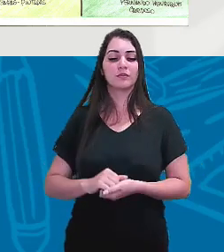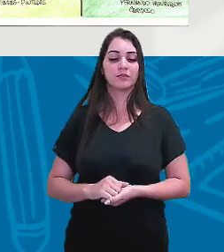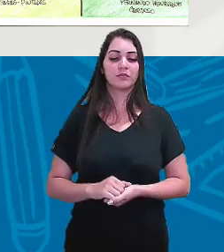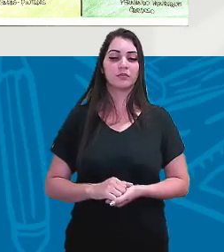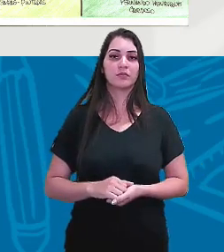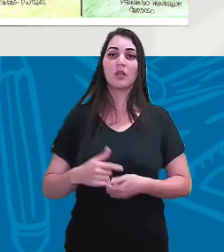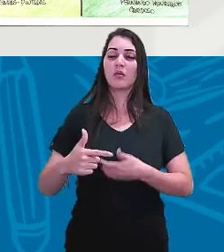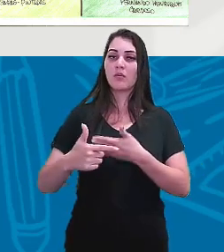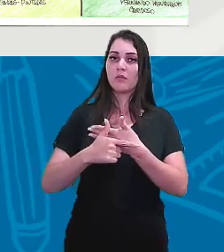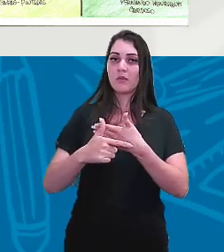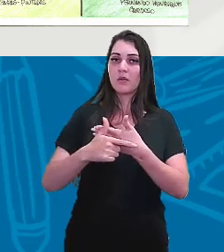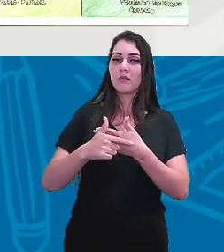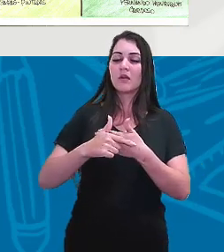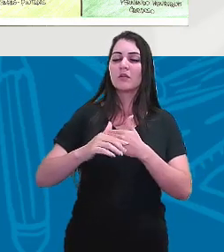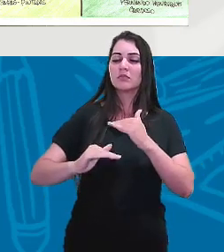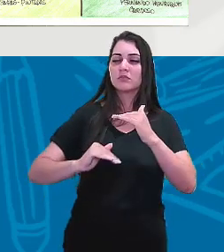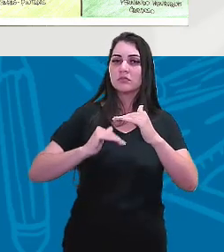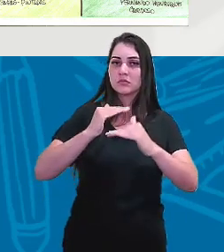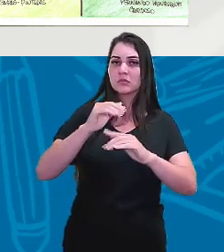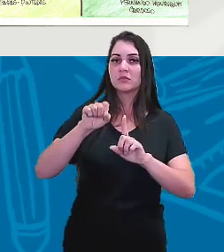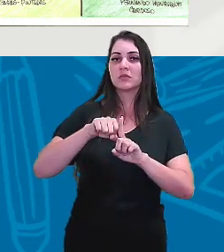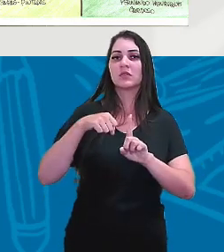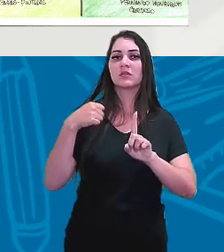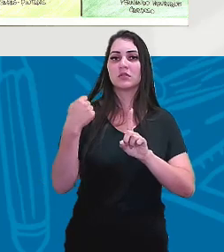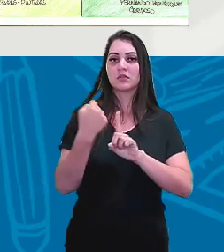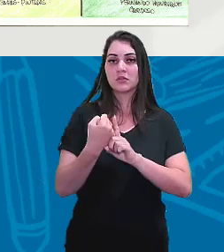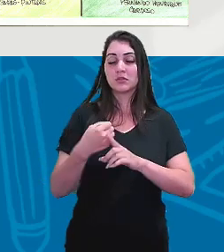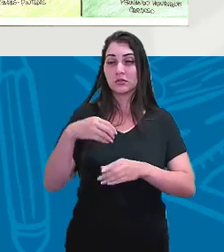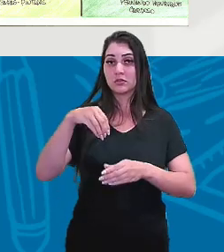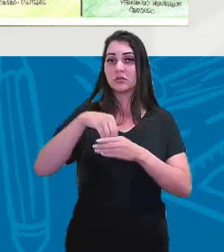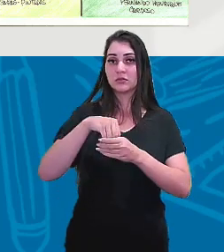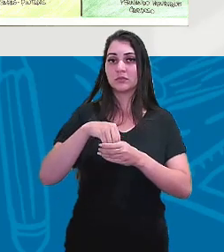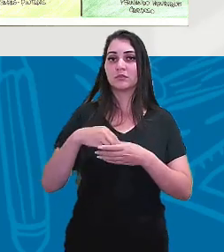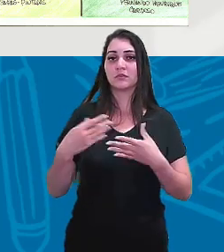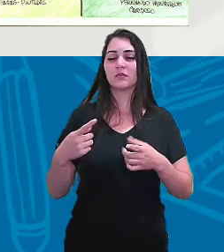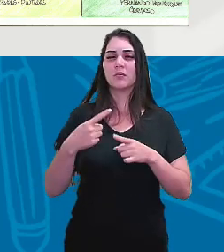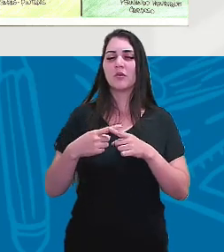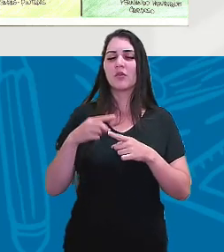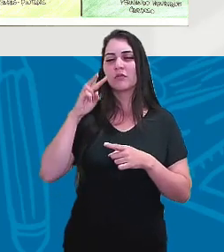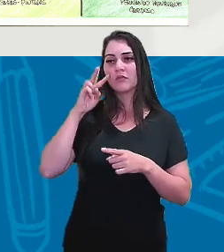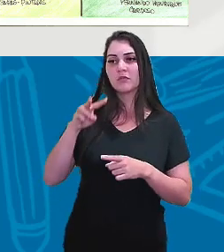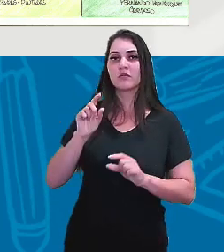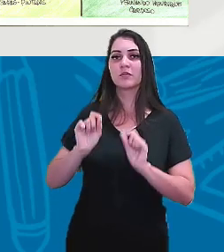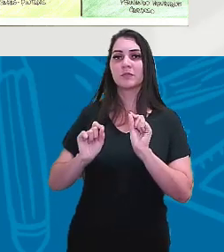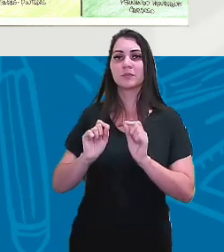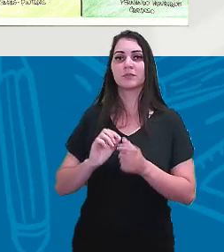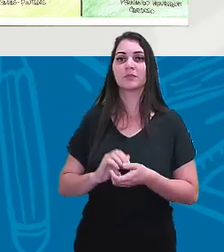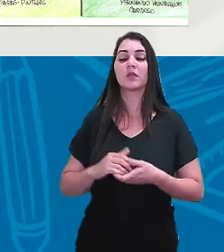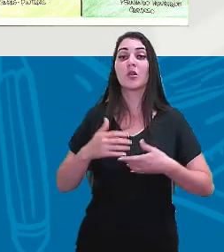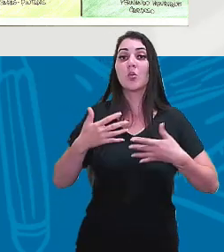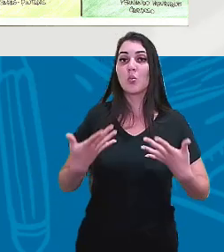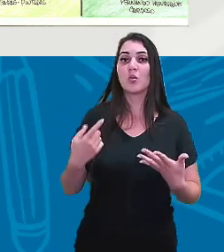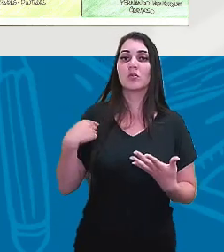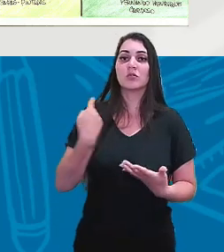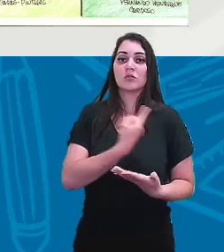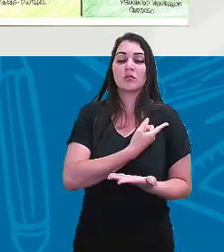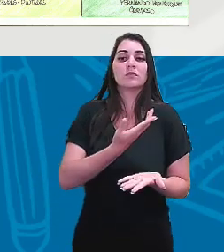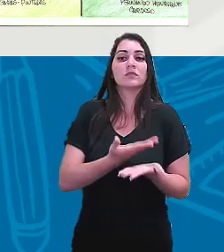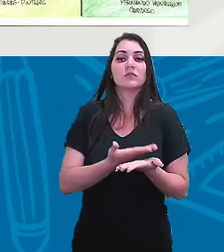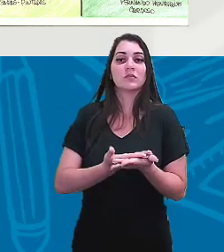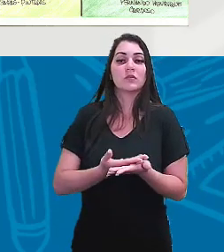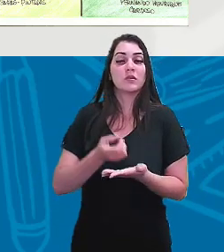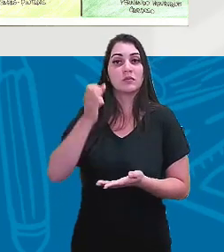papel que desempenhamos nessa sociedade em que estamos inseridos. Porque, vê só, quando nós estudamos